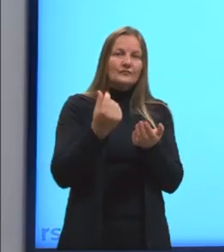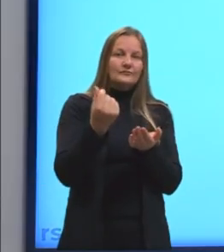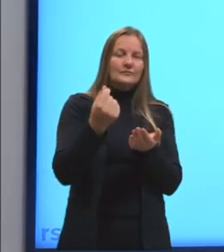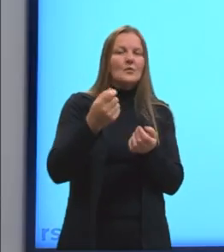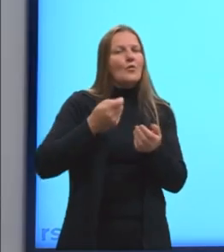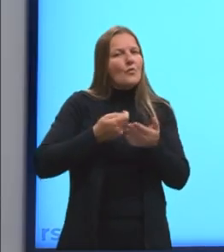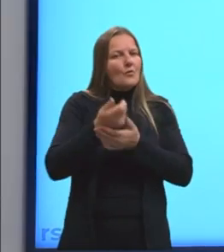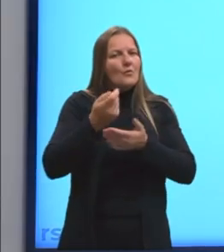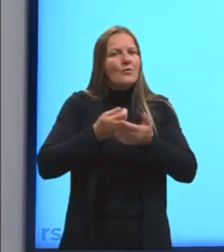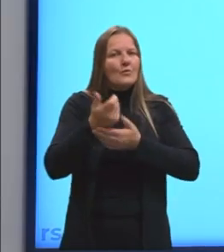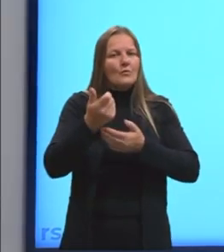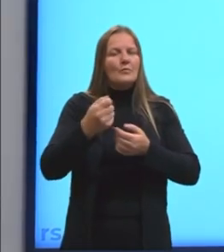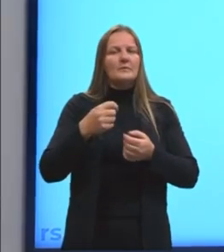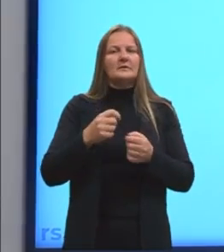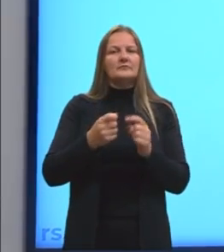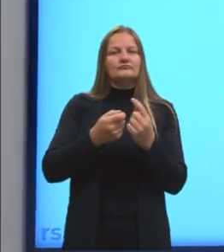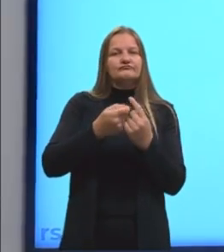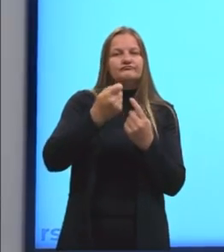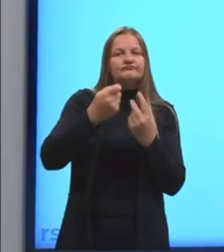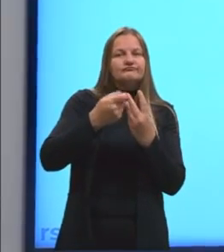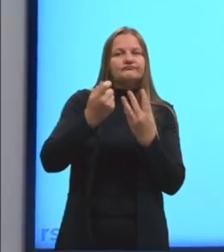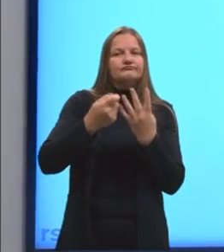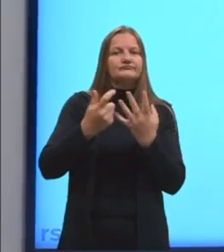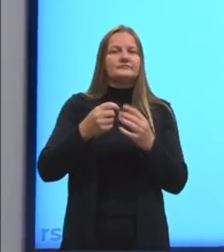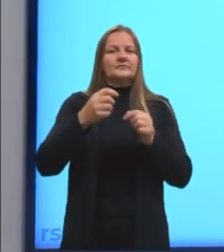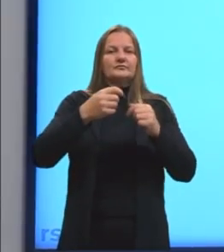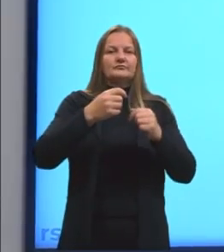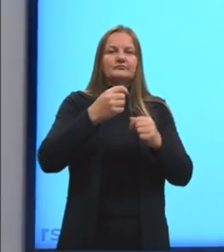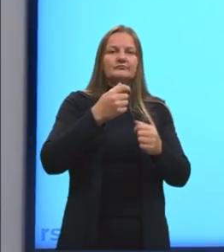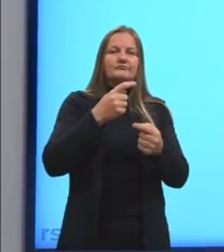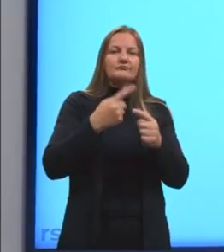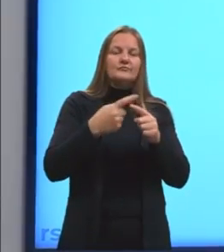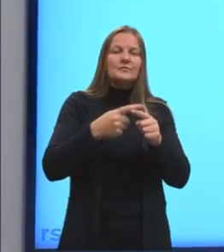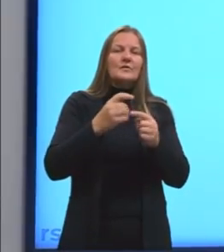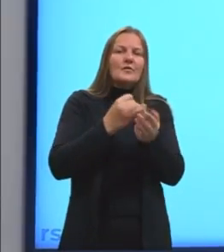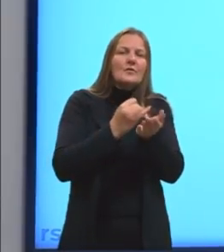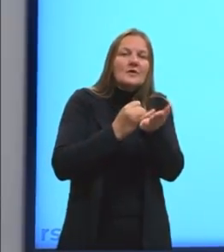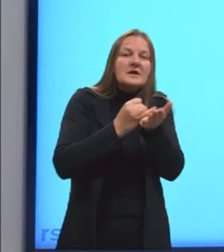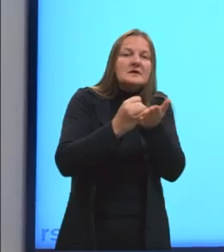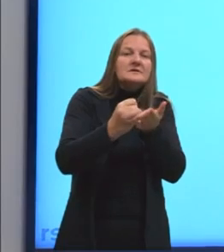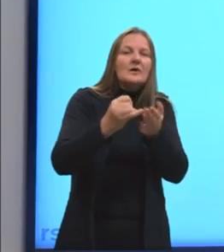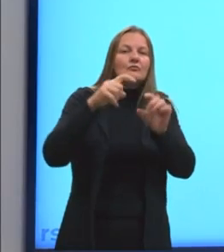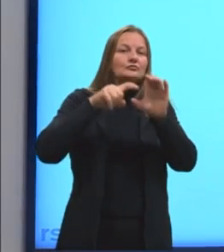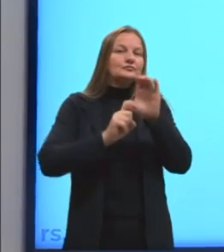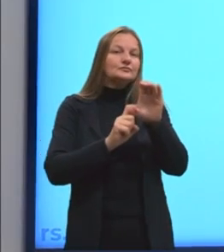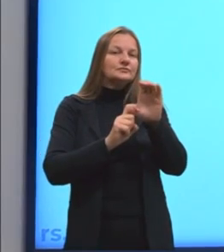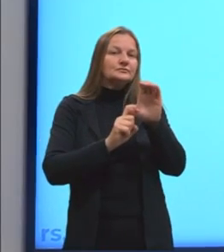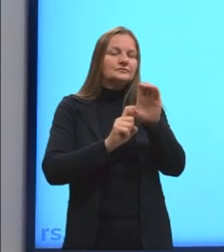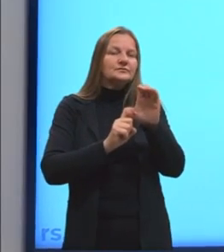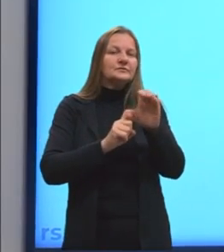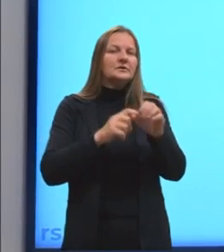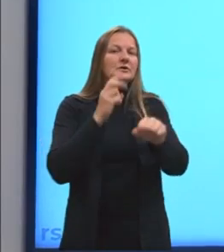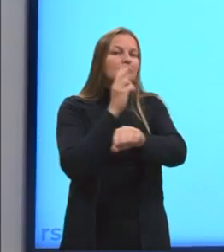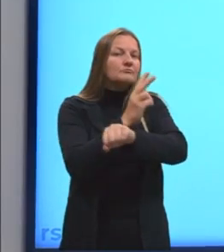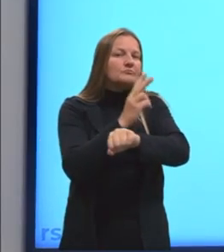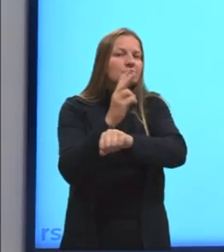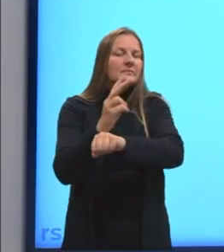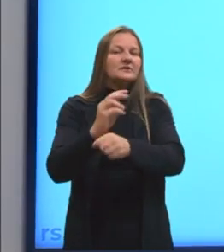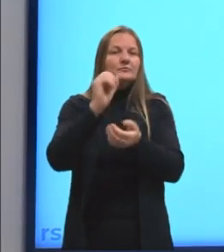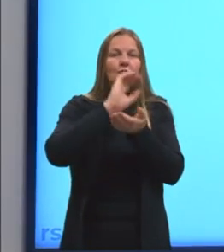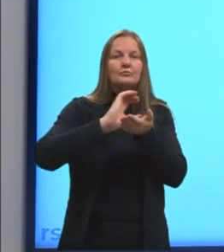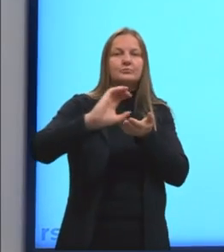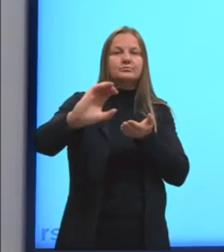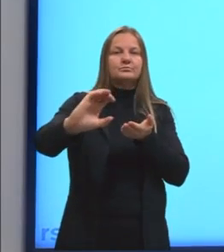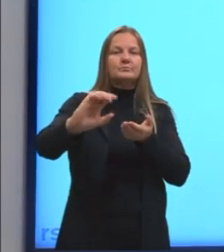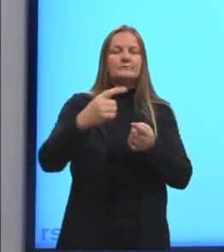de uma compra feita a crédito, por exemplo. O valor inicial de uma dívida, de um empréstimo ou de um investimento,